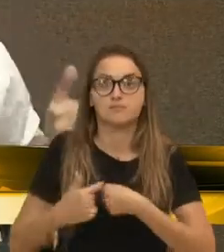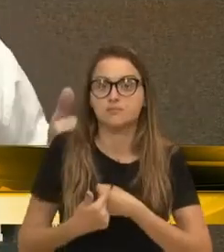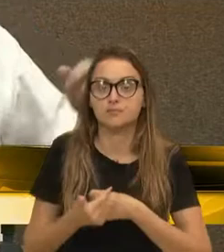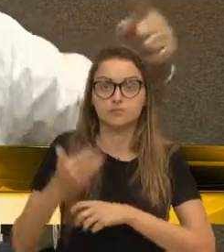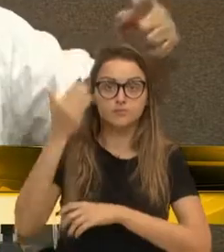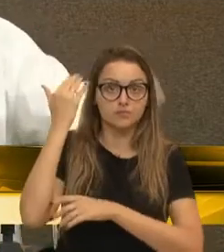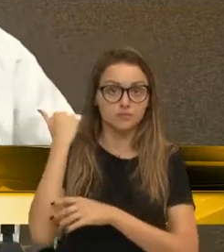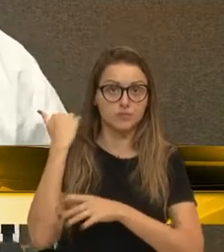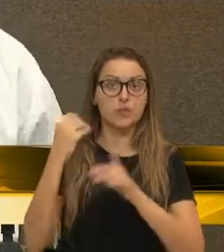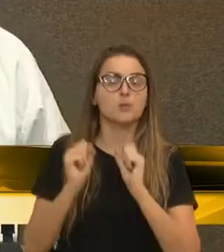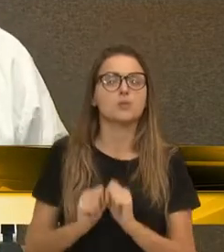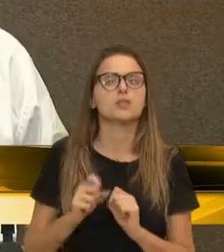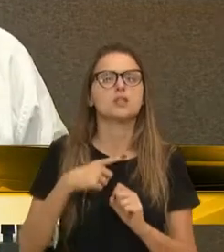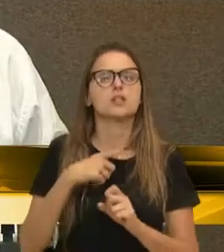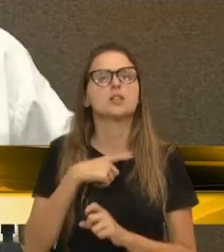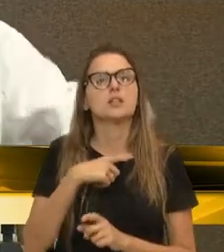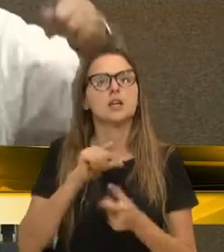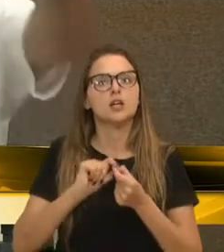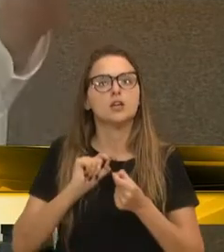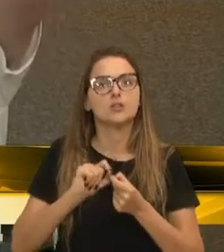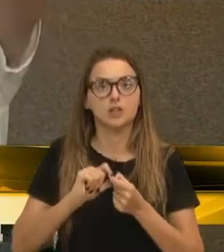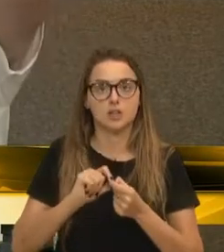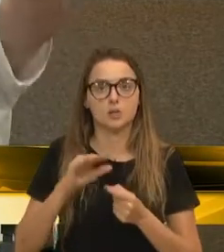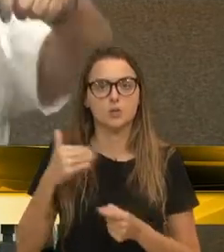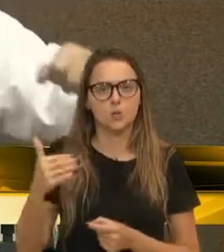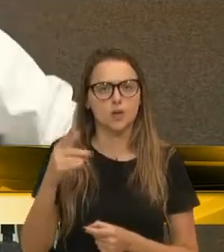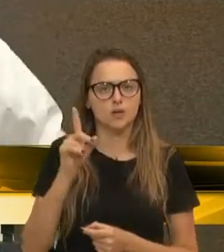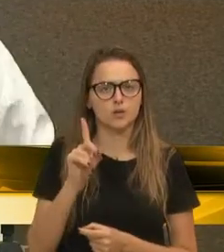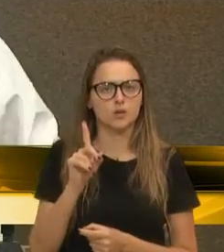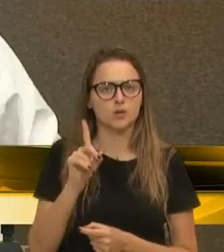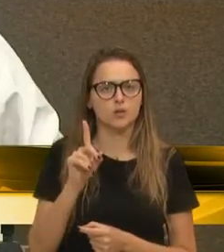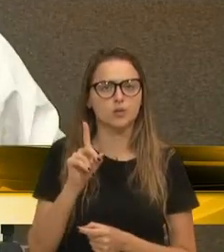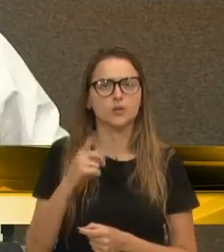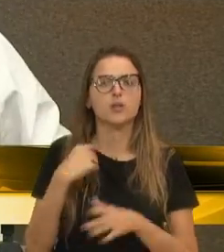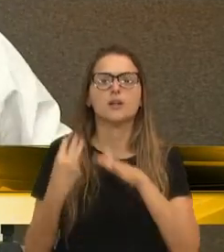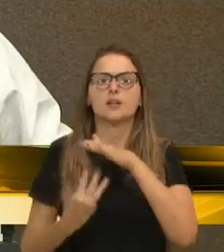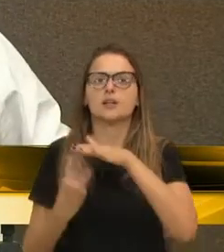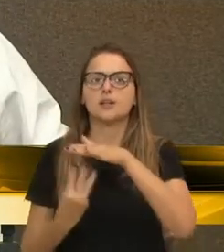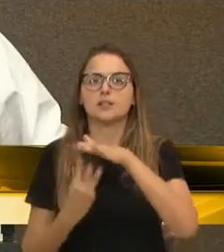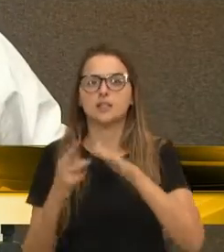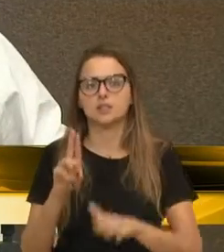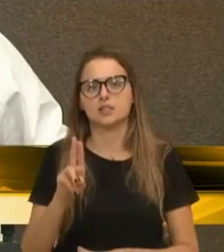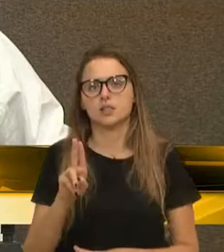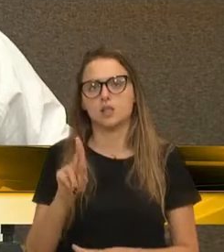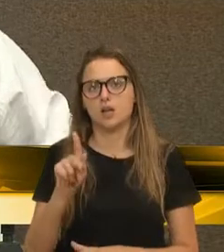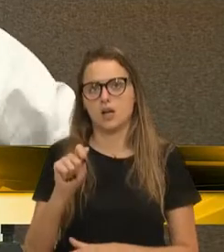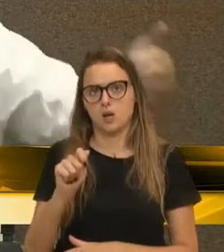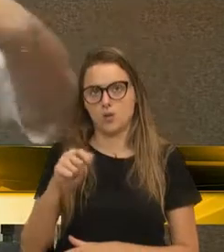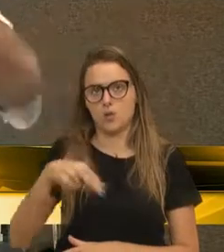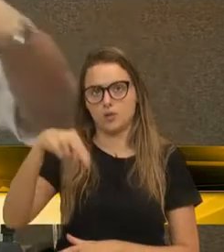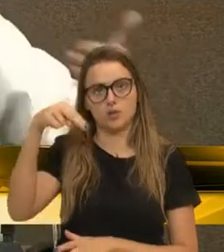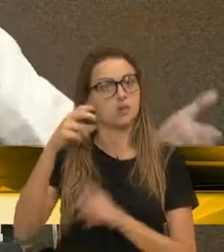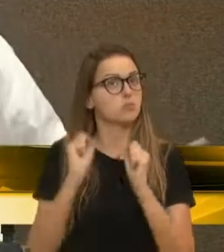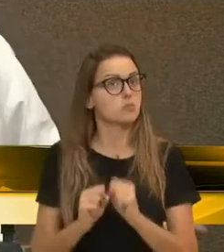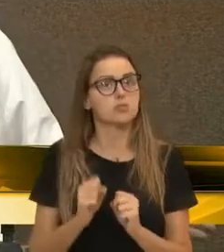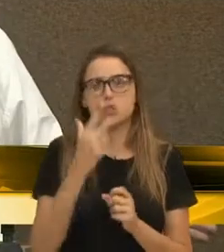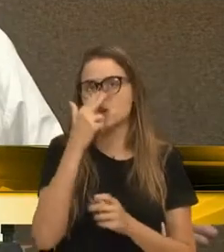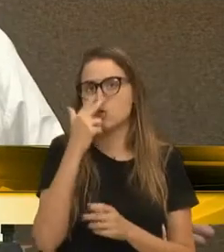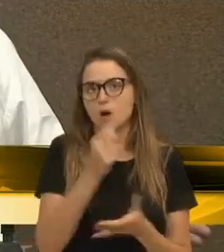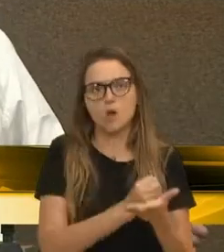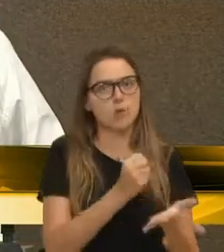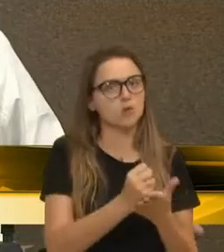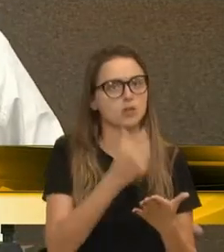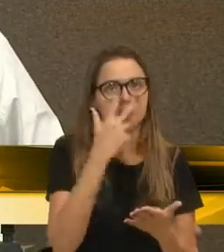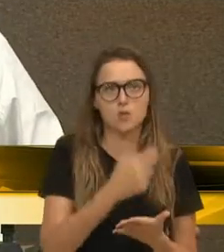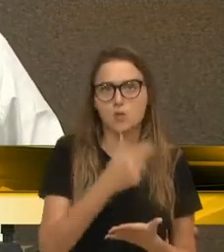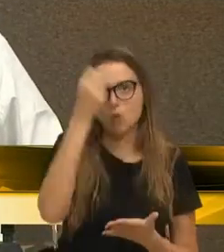atrás poderia ter optado, vereador Renato, quando terceirizou a UPA Zona Norte, em manter o mesmo convênio que era feito